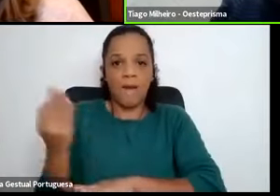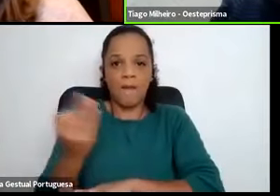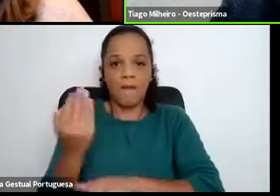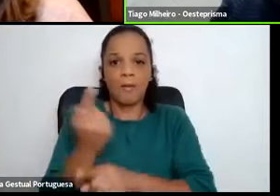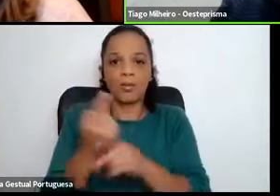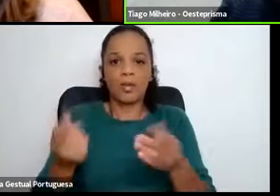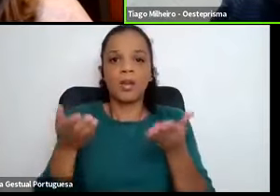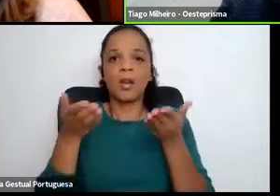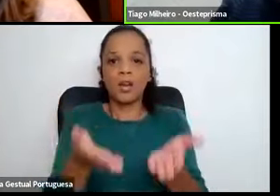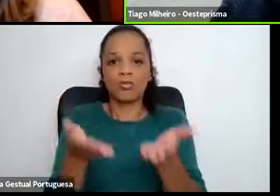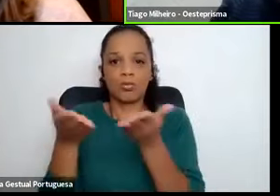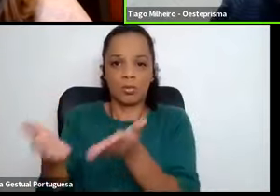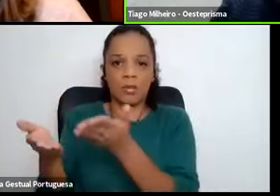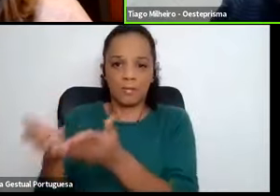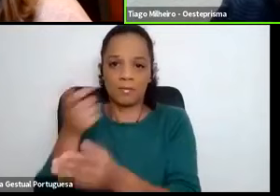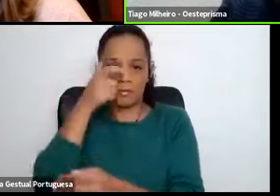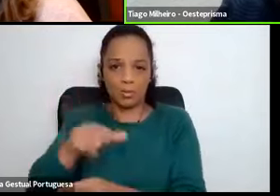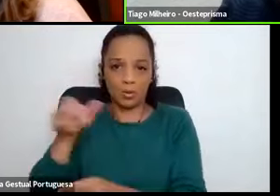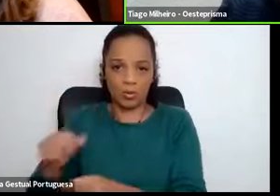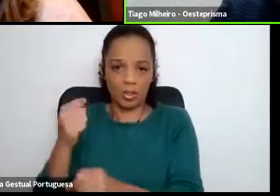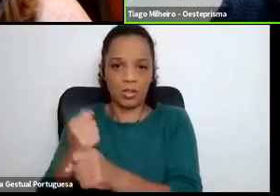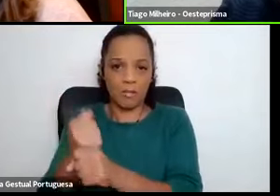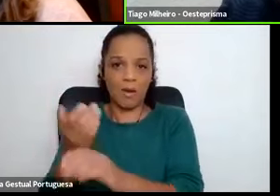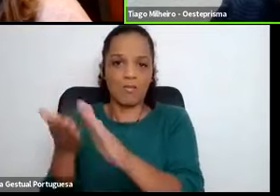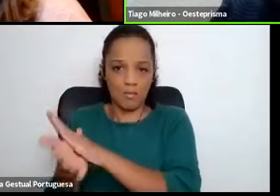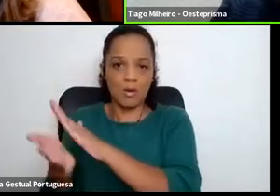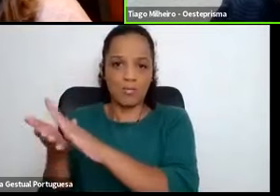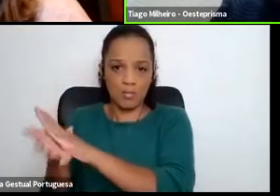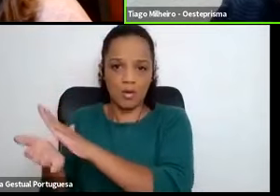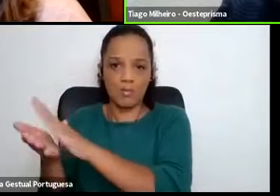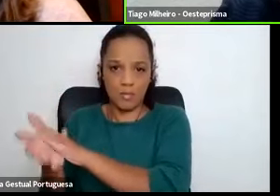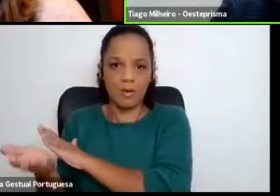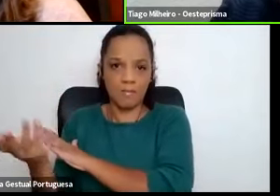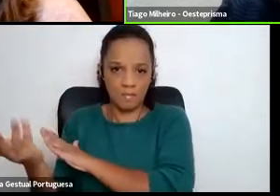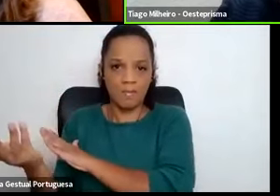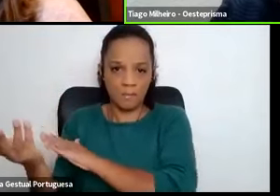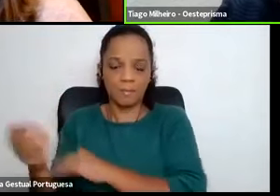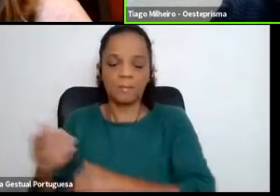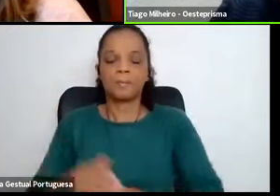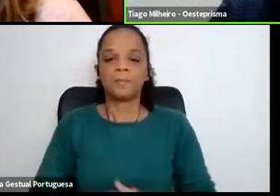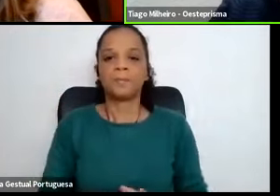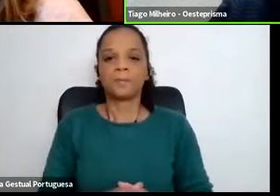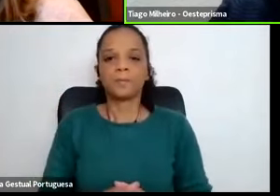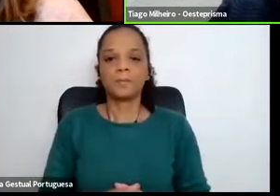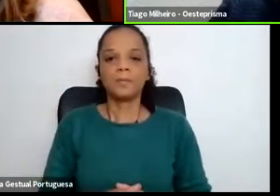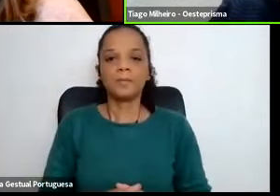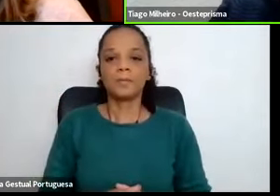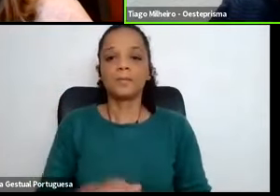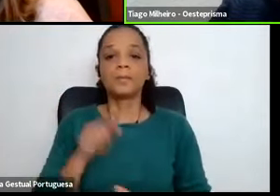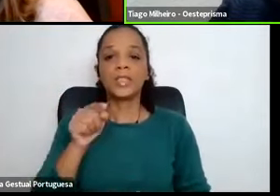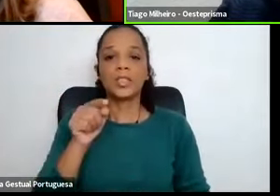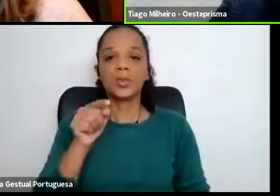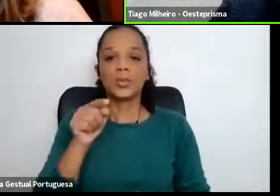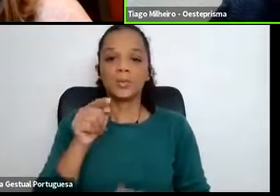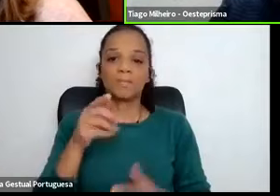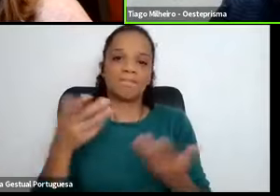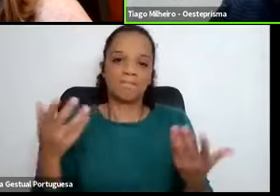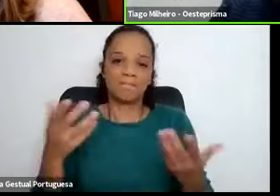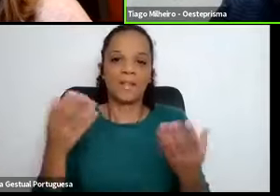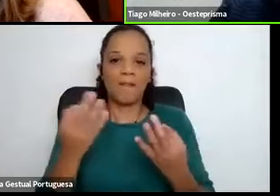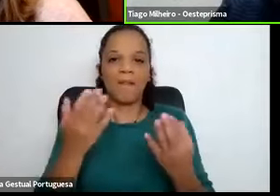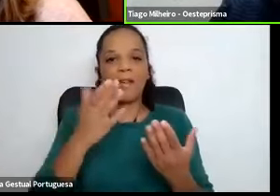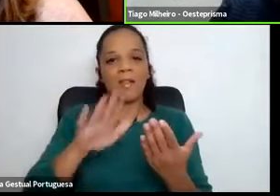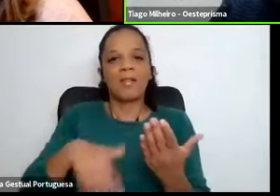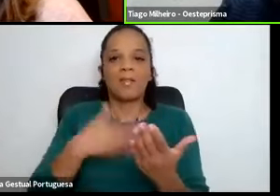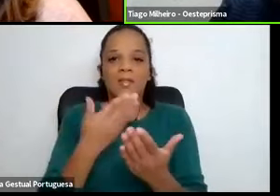a inserir as pessoas no mercado de trabalho. Isso acabou por ser um desbloqueante